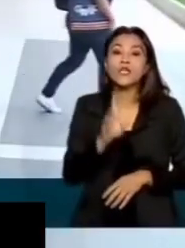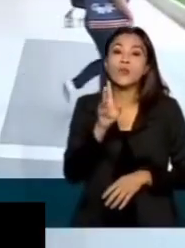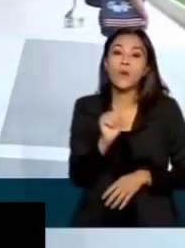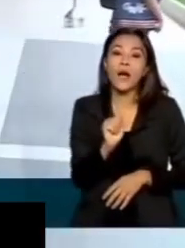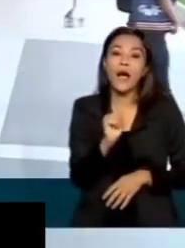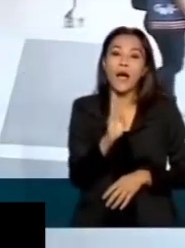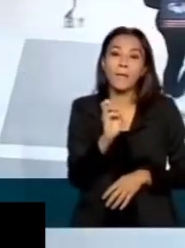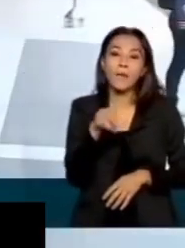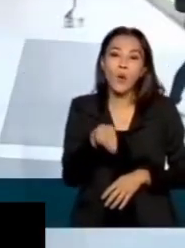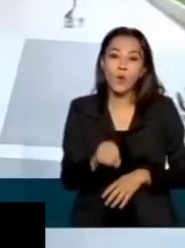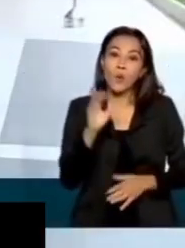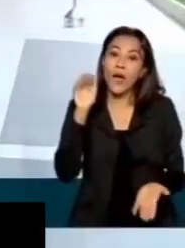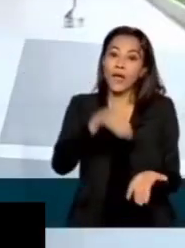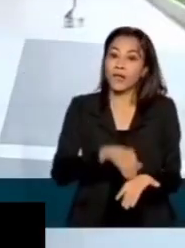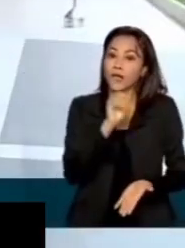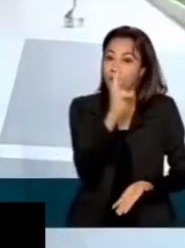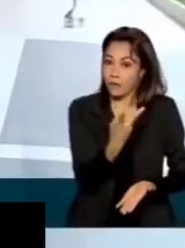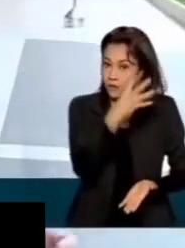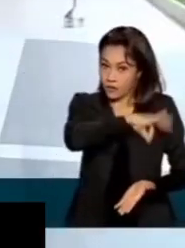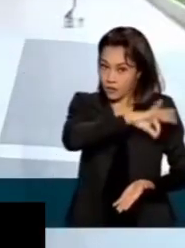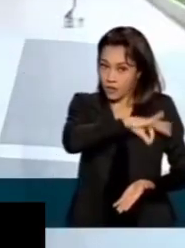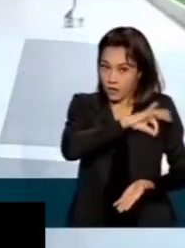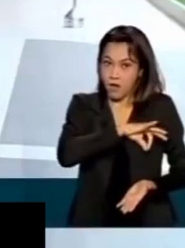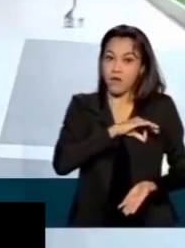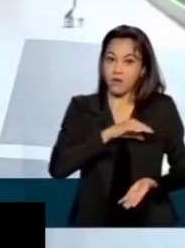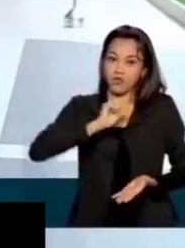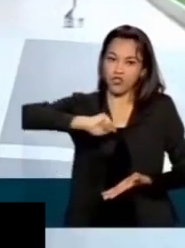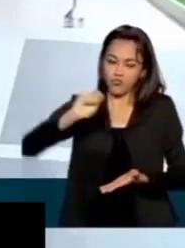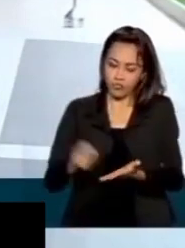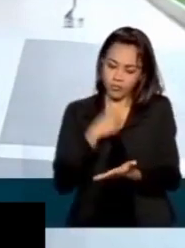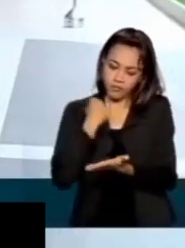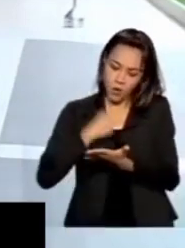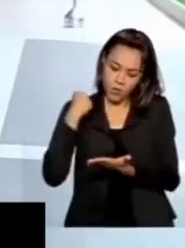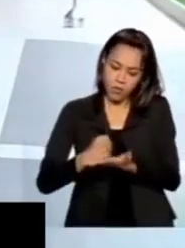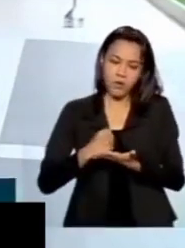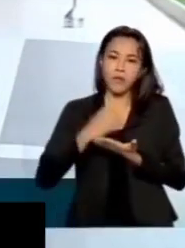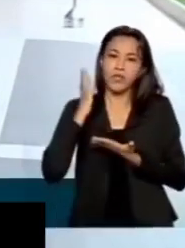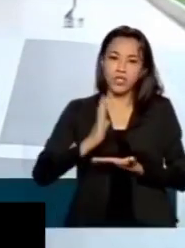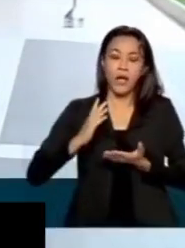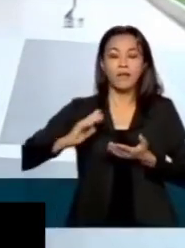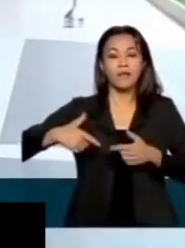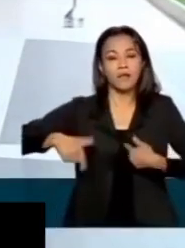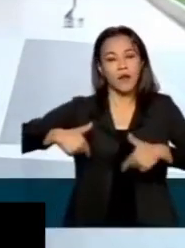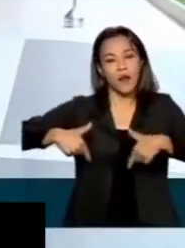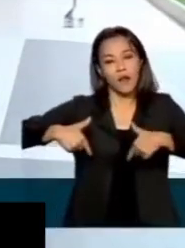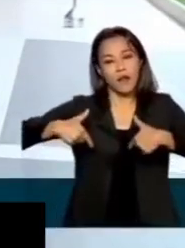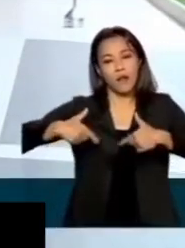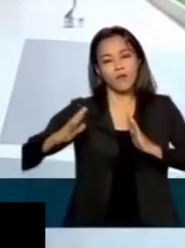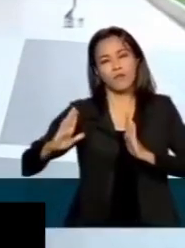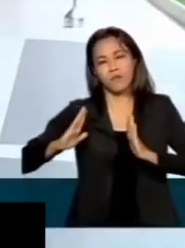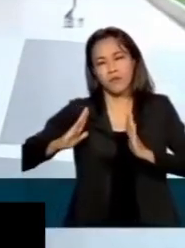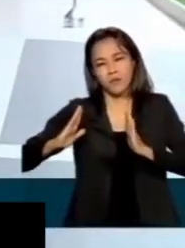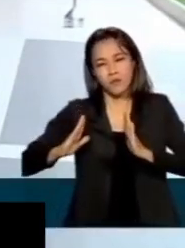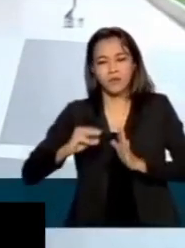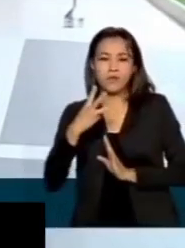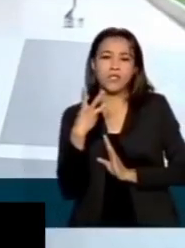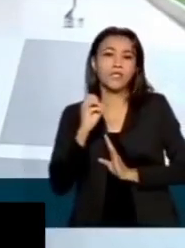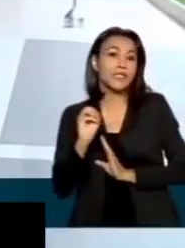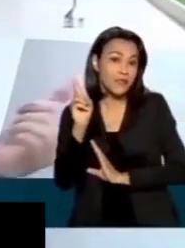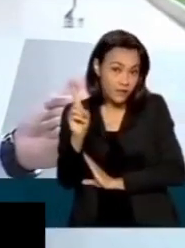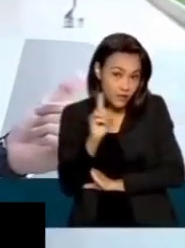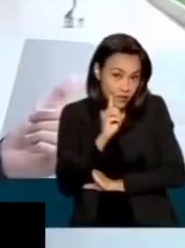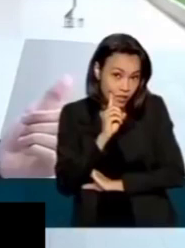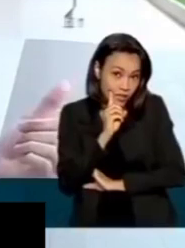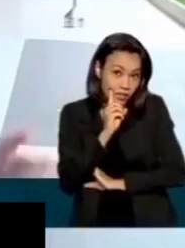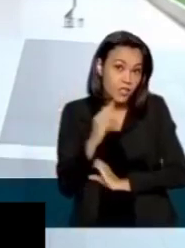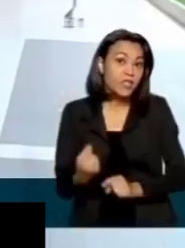recebeu em média até dois salários mínimos mensais com carteira assinada e exerceu atividade remunerada durante pelo menos 30 dias